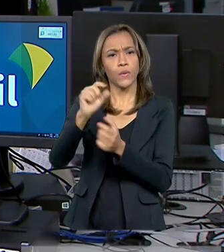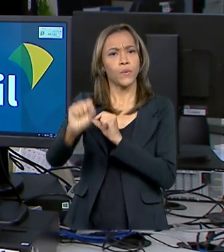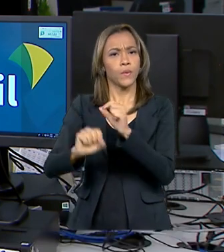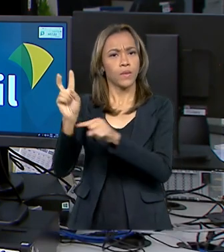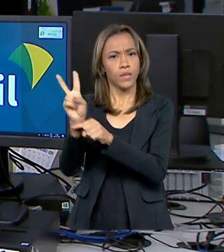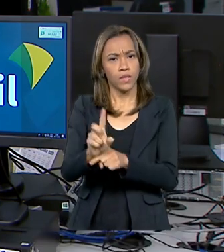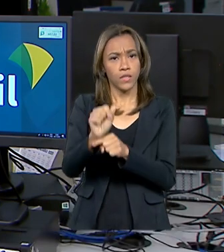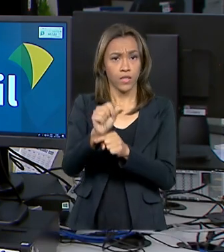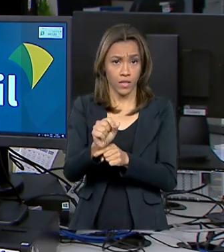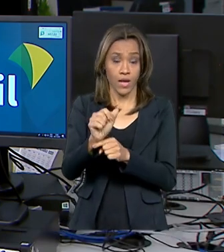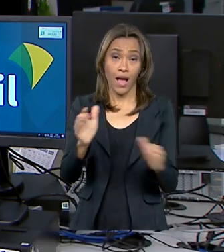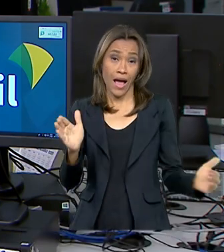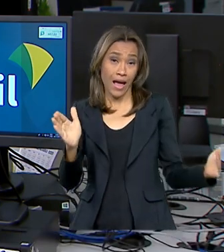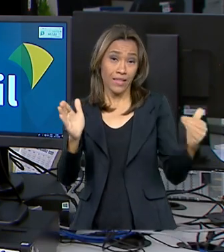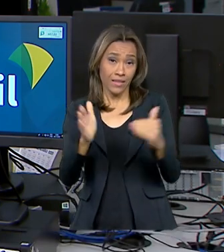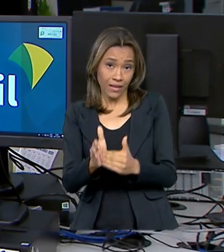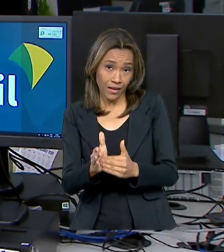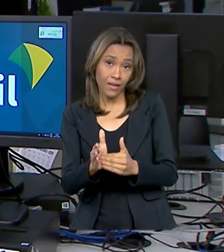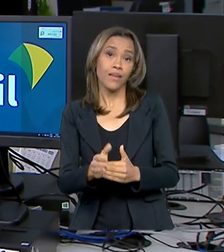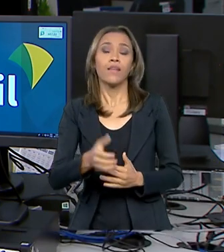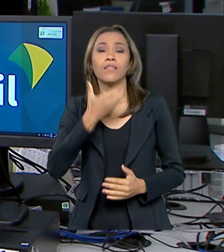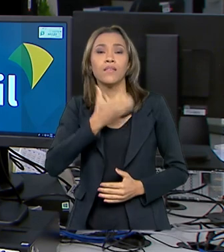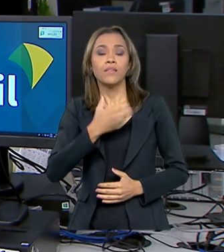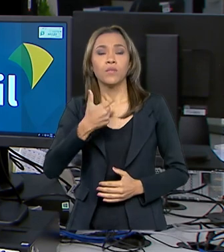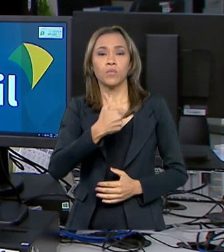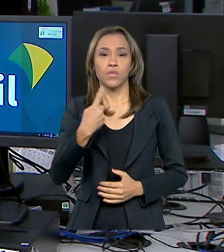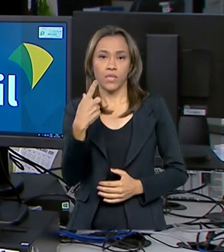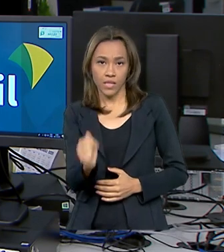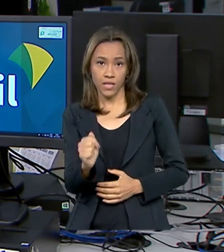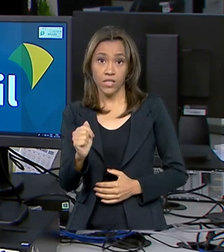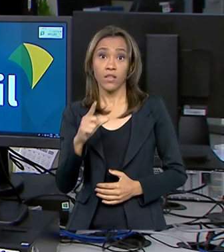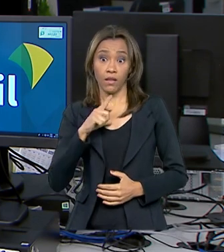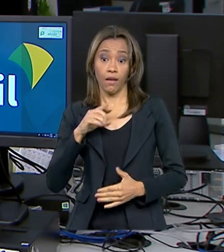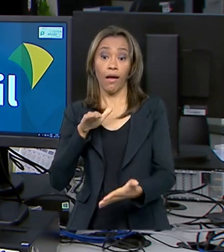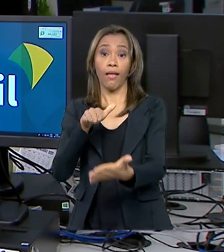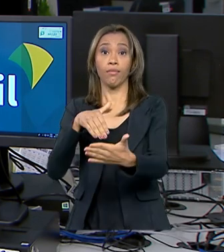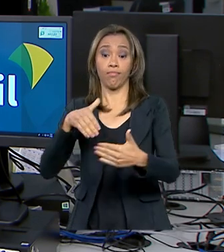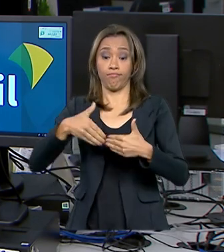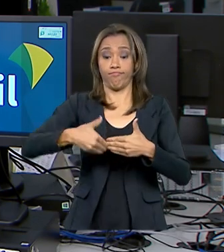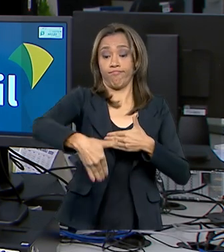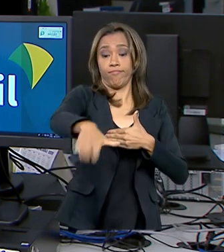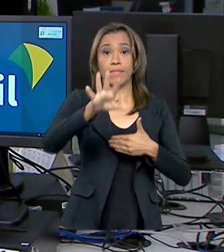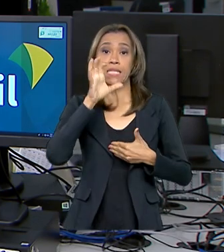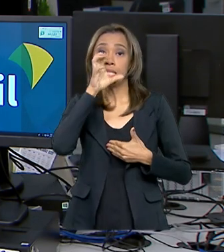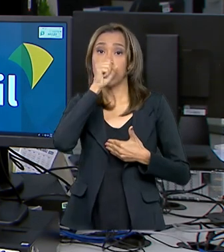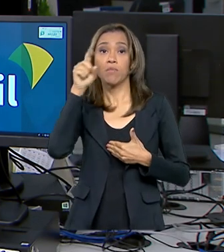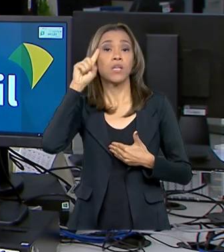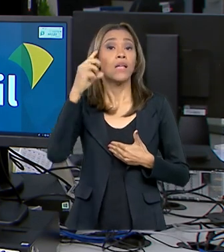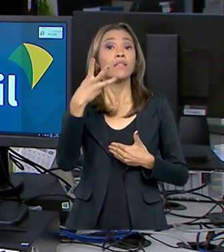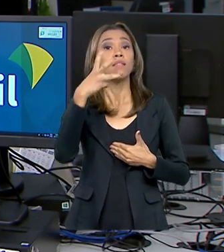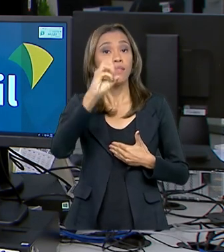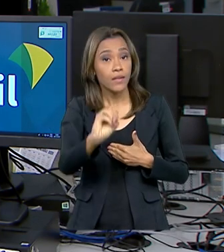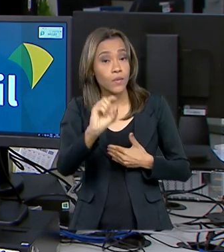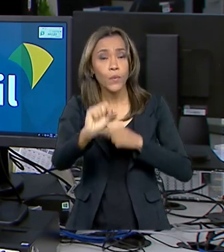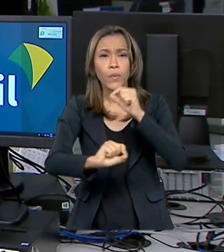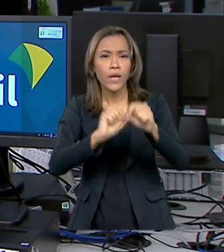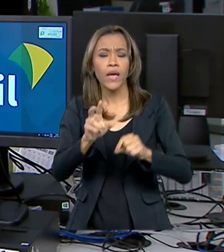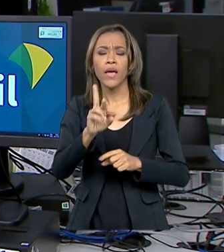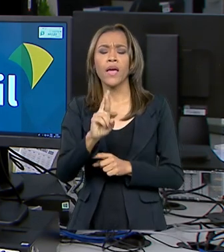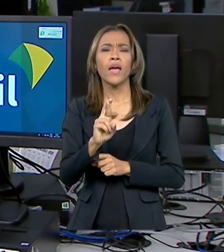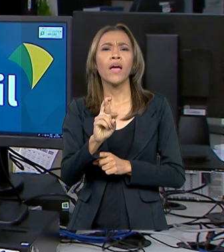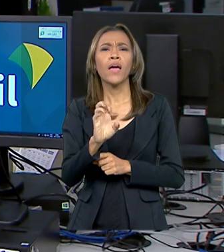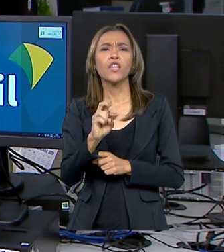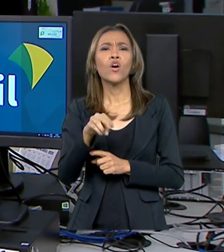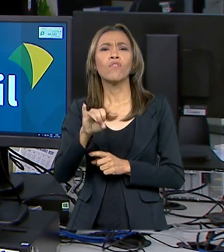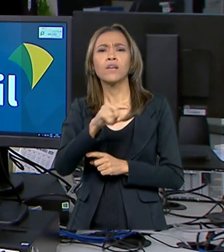dezembro de 2017, têm até este sábado, 30 de novembro, para fazer a renovação do FIES. O pedido de